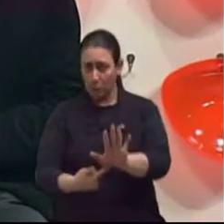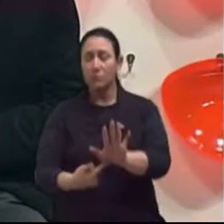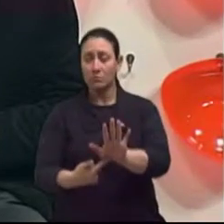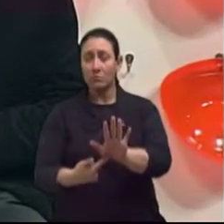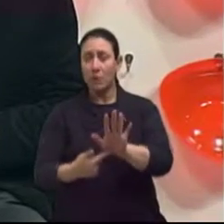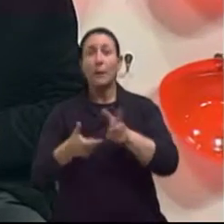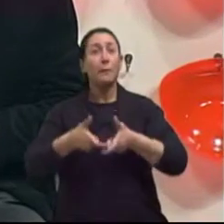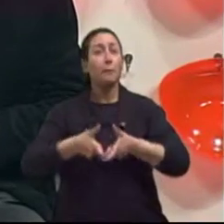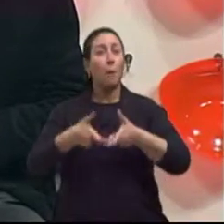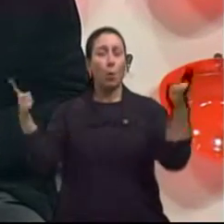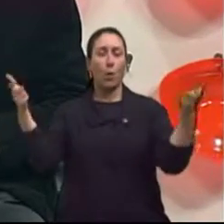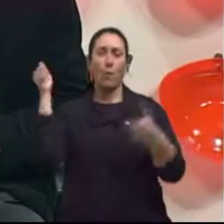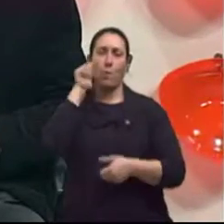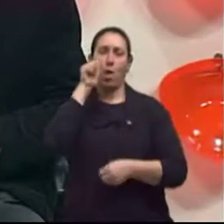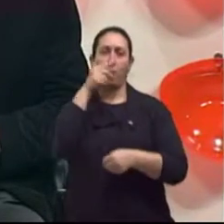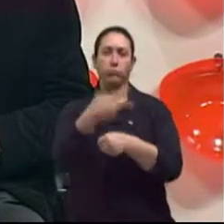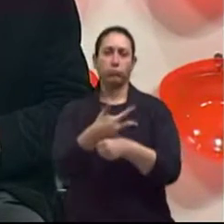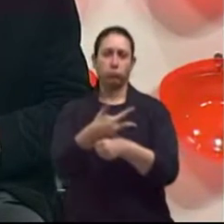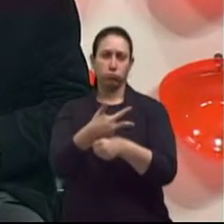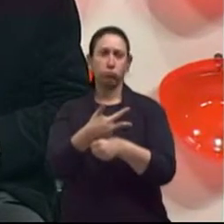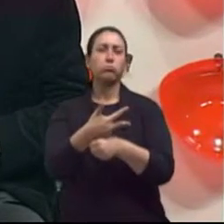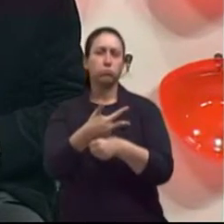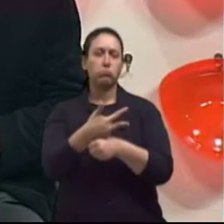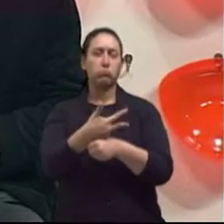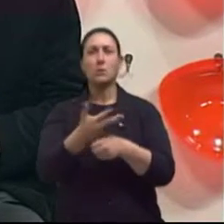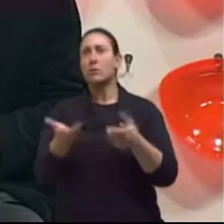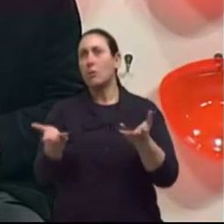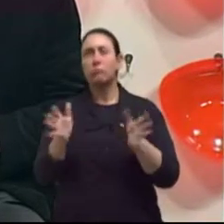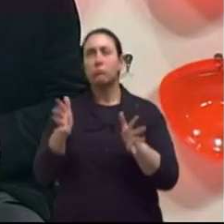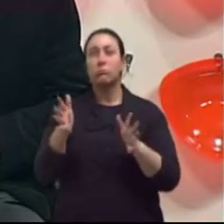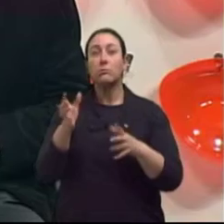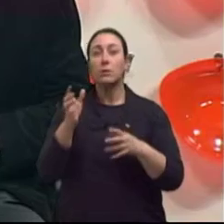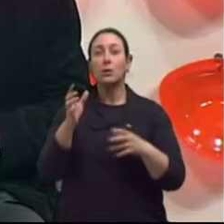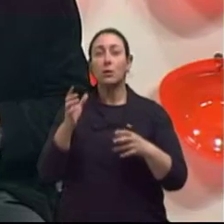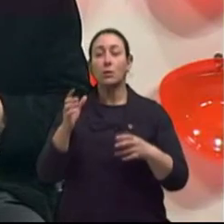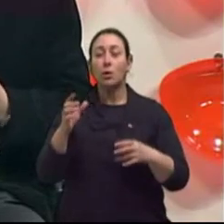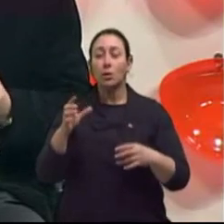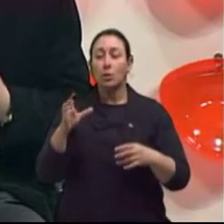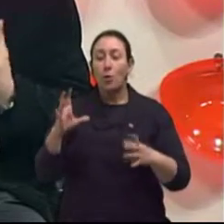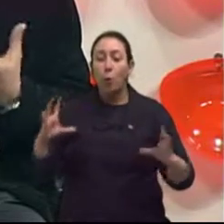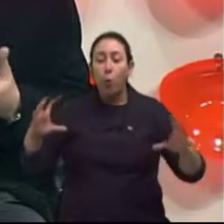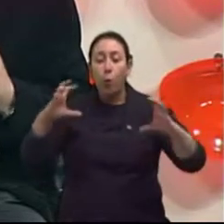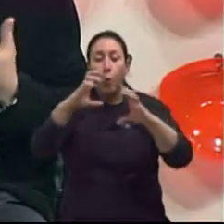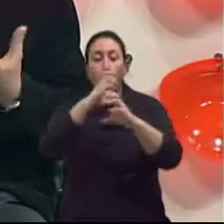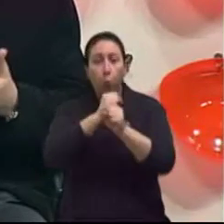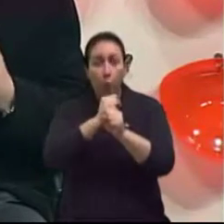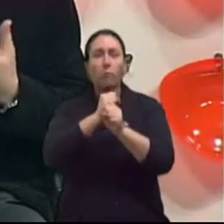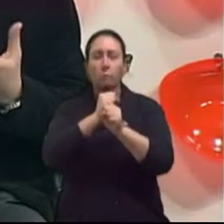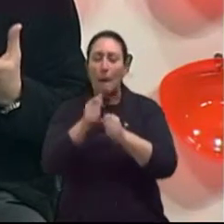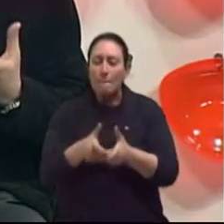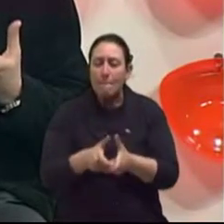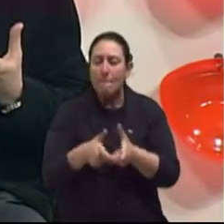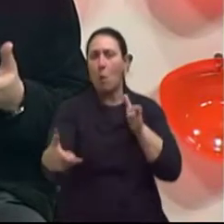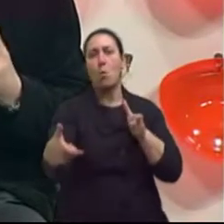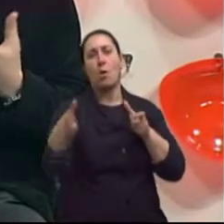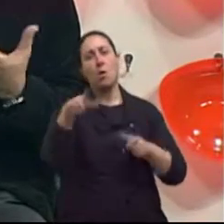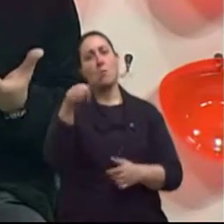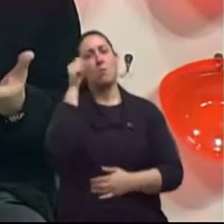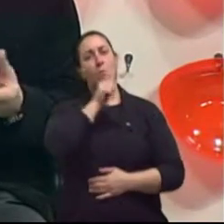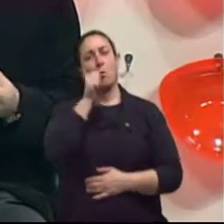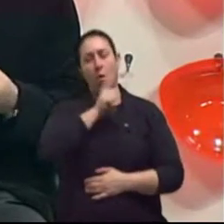maior é de mulheres. Então, dois terços dos idosos hoje são mulheres. E isso, claro, que traz uma série de